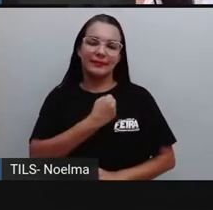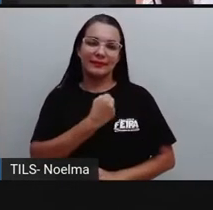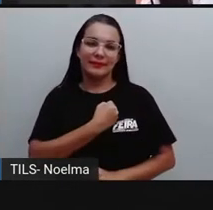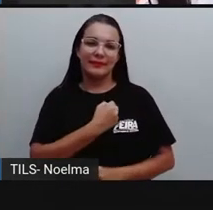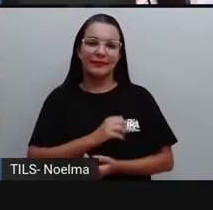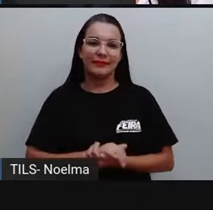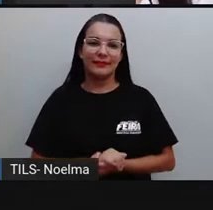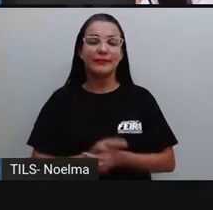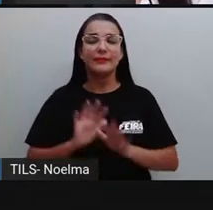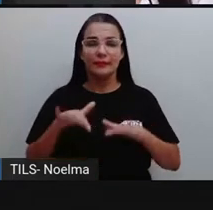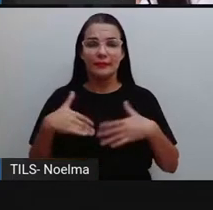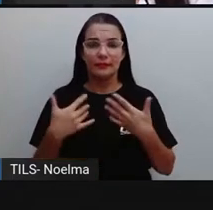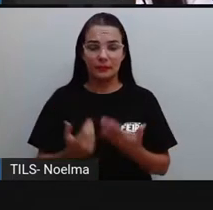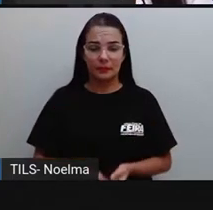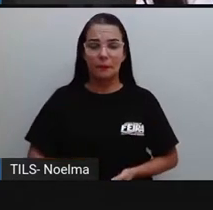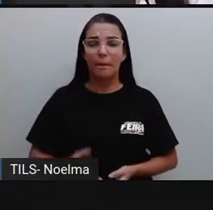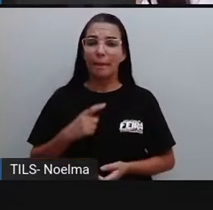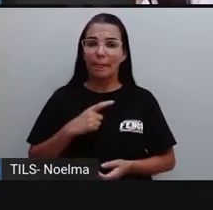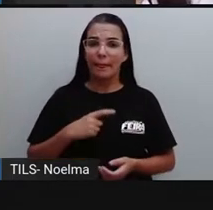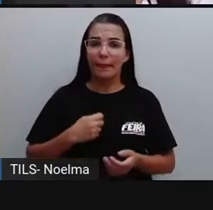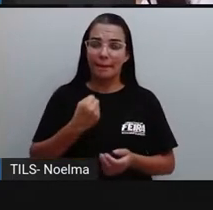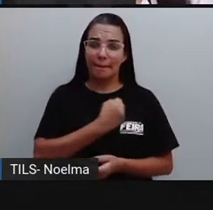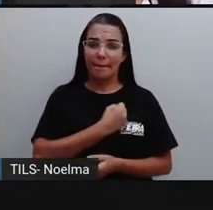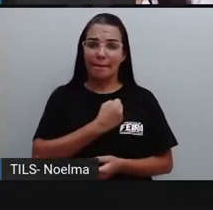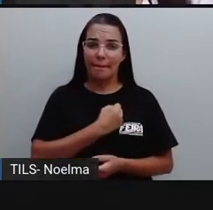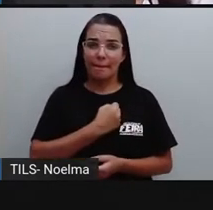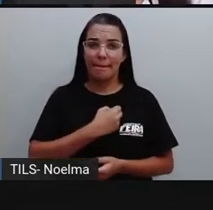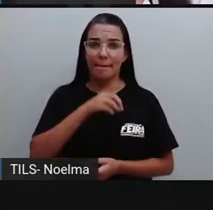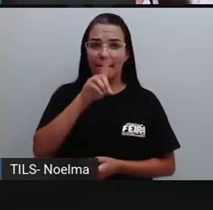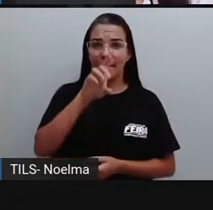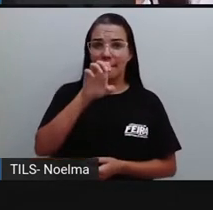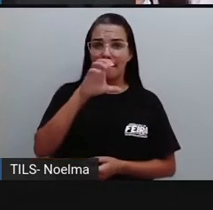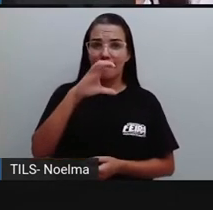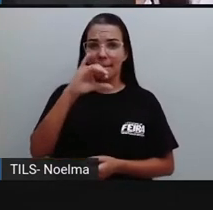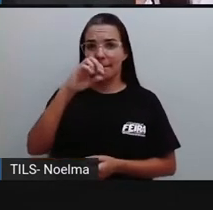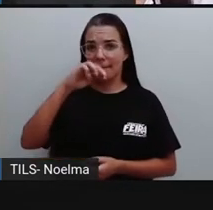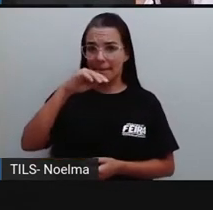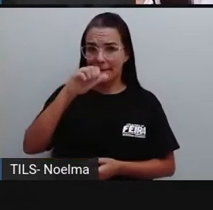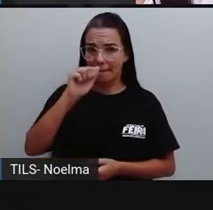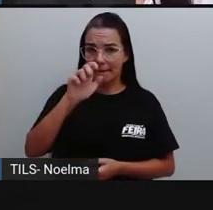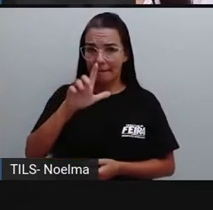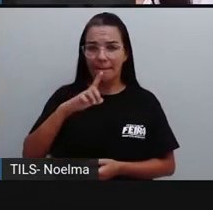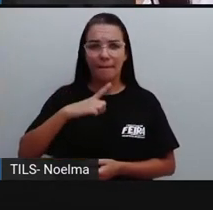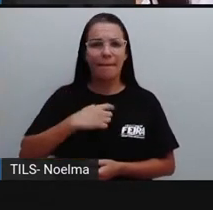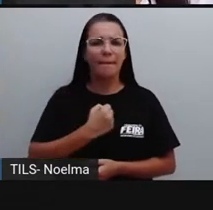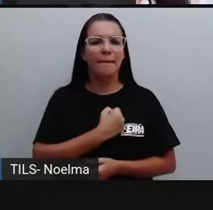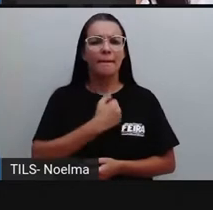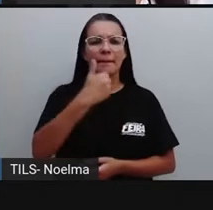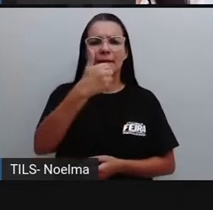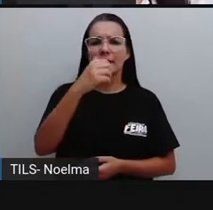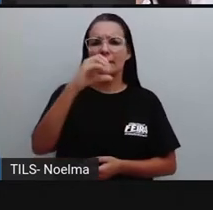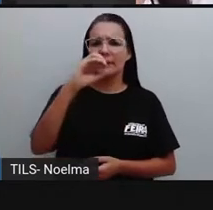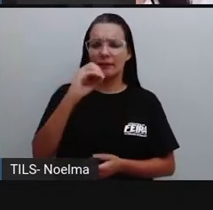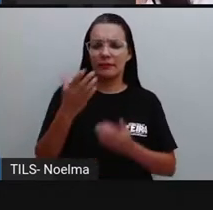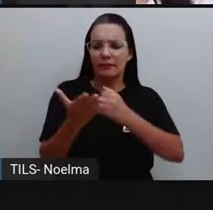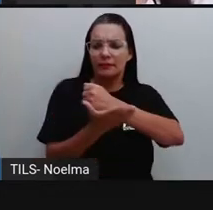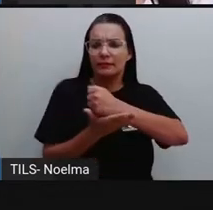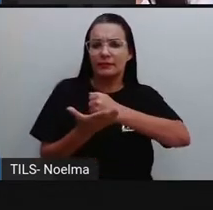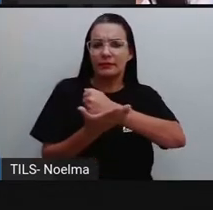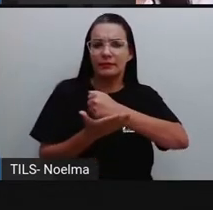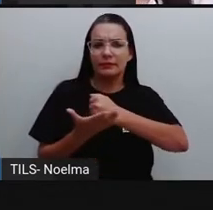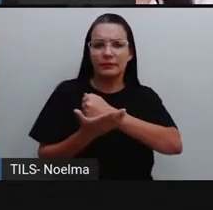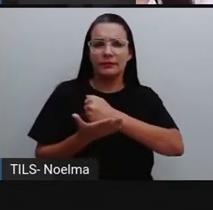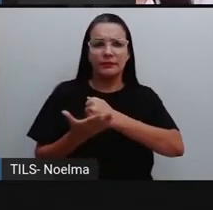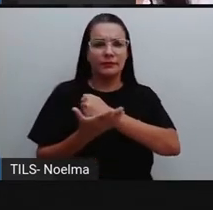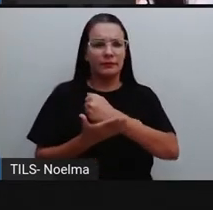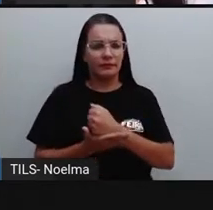O sistema de numeração decimal utiliza o número 10 como base. Nele, os algarismos que são